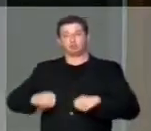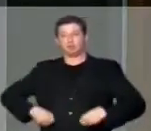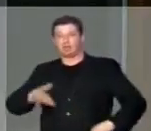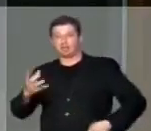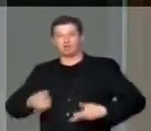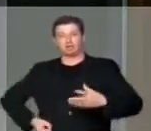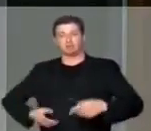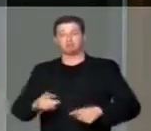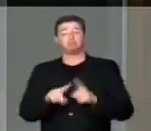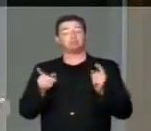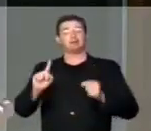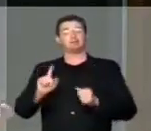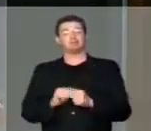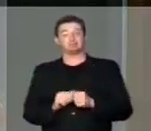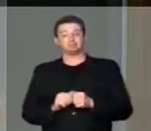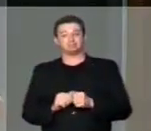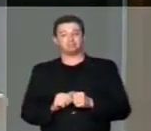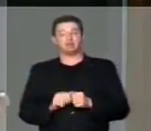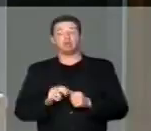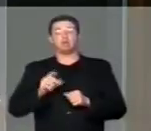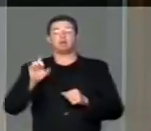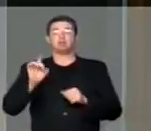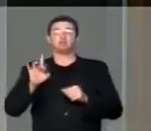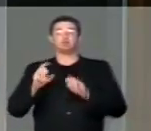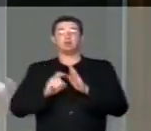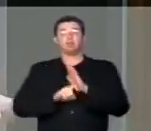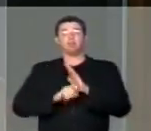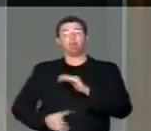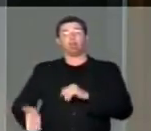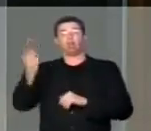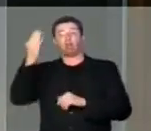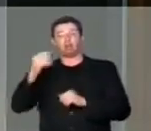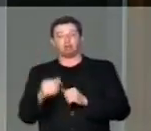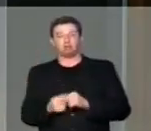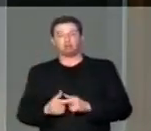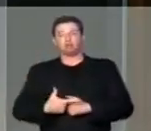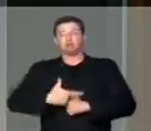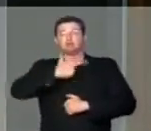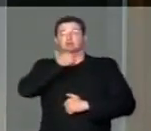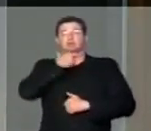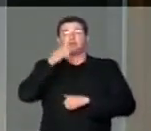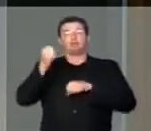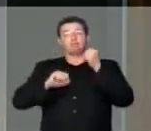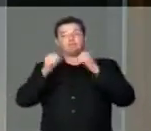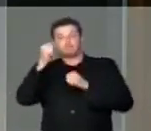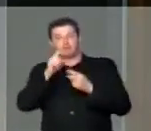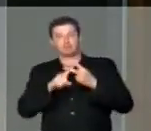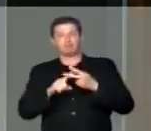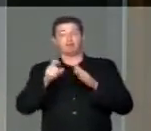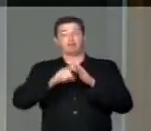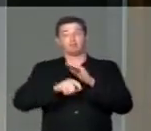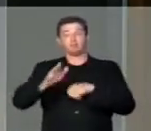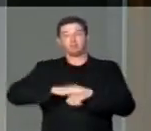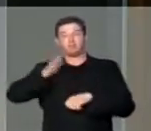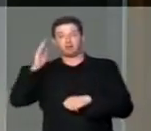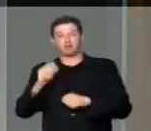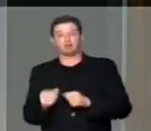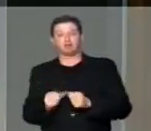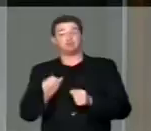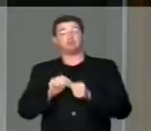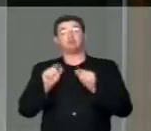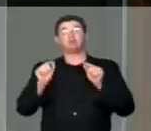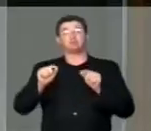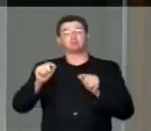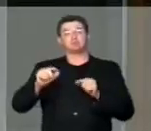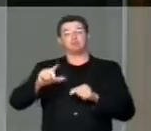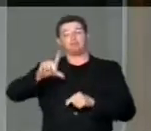ser tirados. Mas não aumentando a carga tributária, sufocando ainda mais o setor produtivo, tributando ainda mais, fazendo com que ele se torne